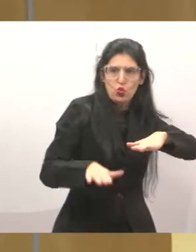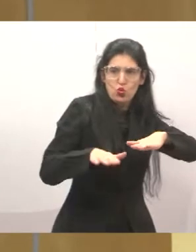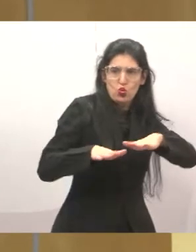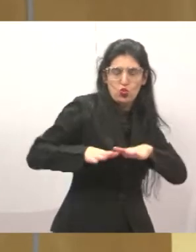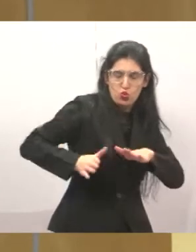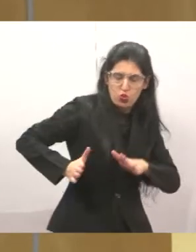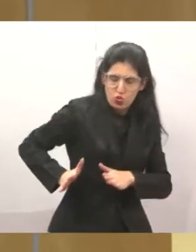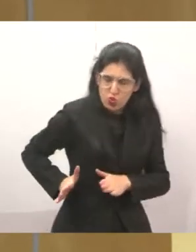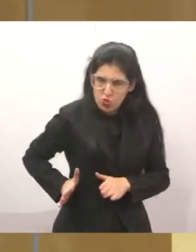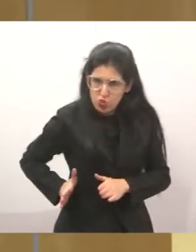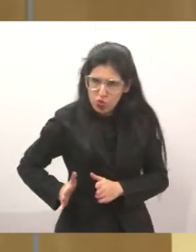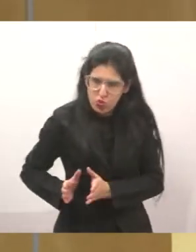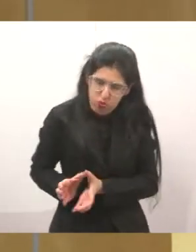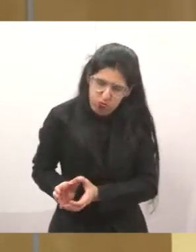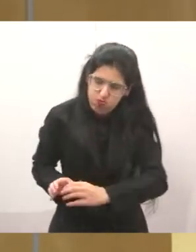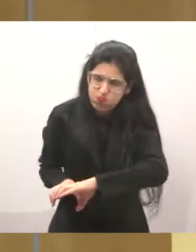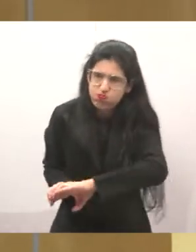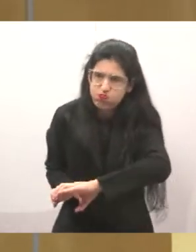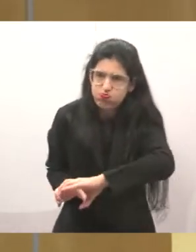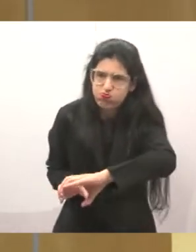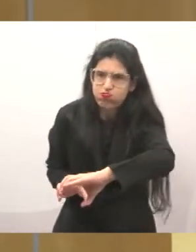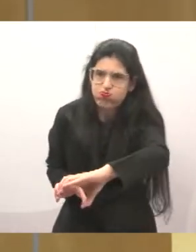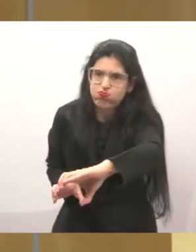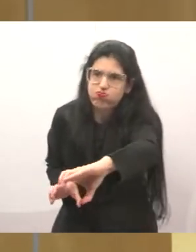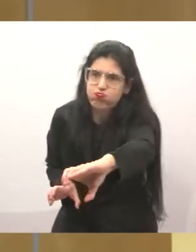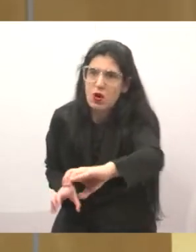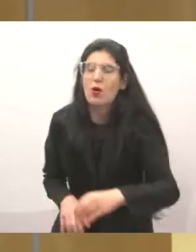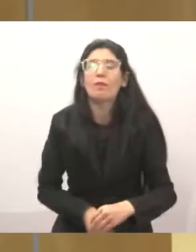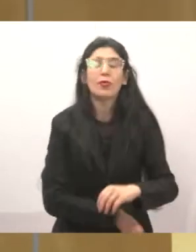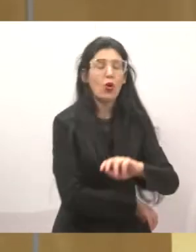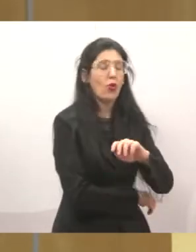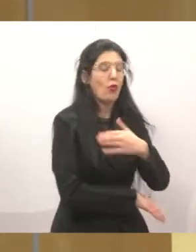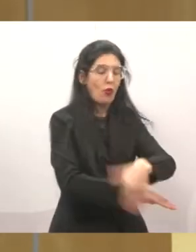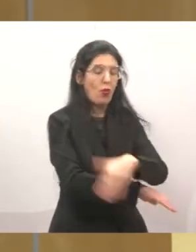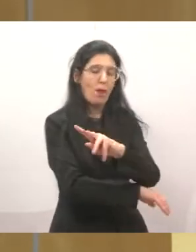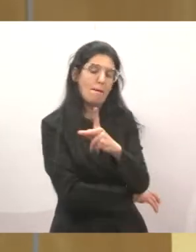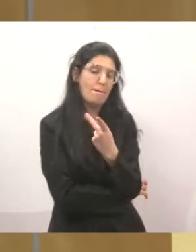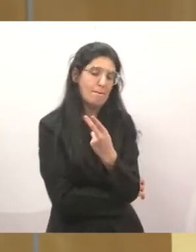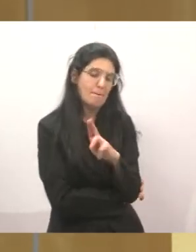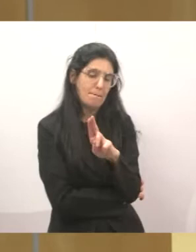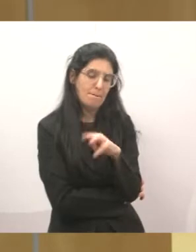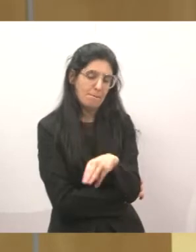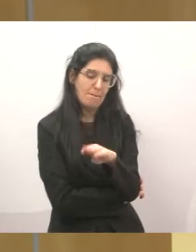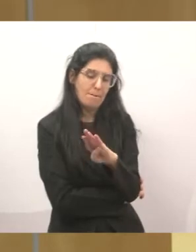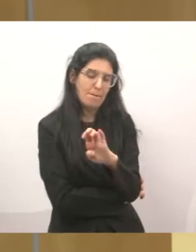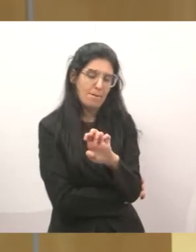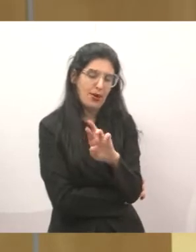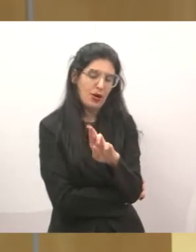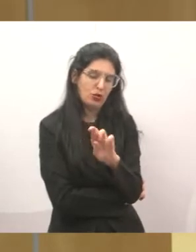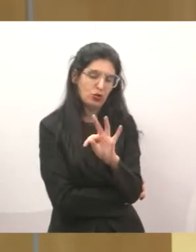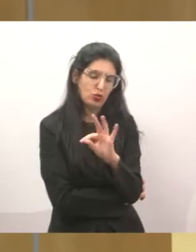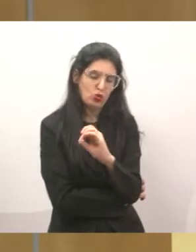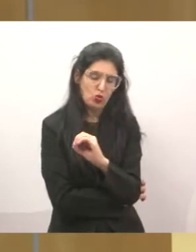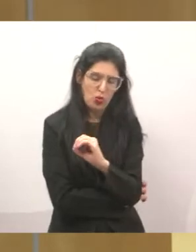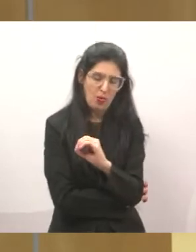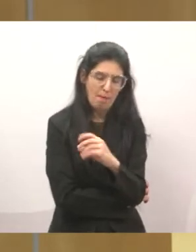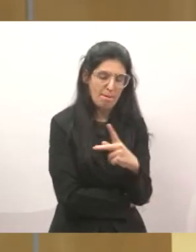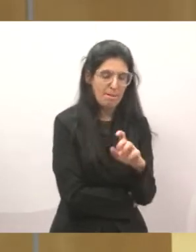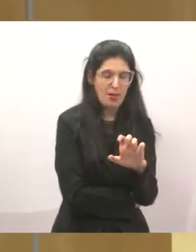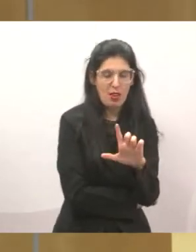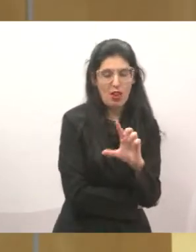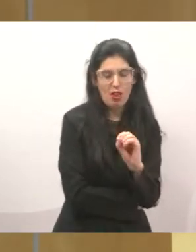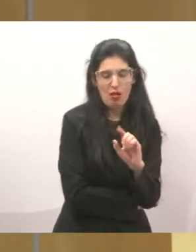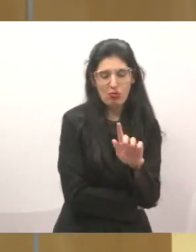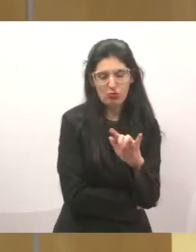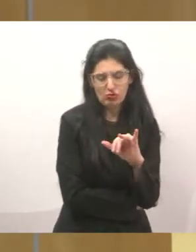o término do asfalto ali na Humberto Pelogia. O pessoal reclamou muito, cobrou da gente quanto vereador. O nosso papel é